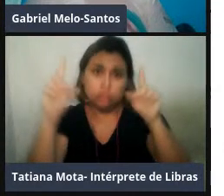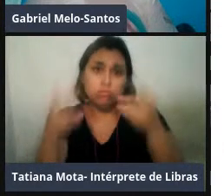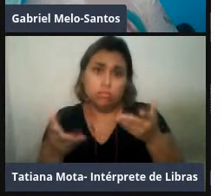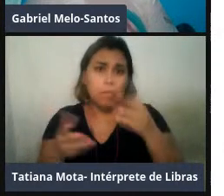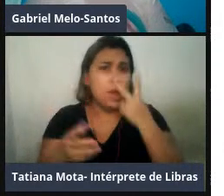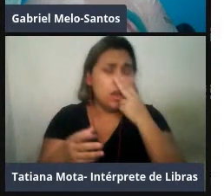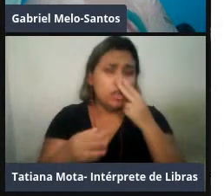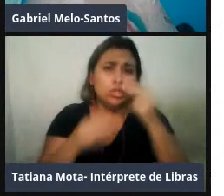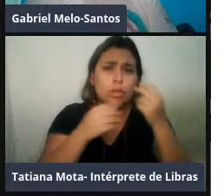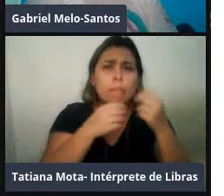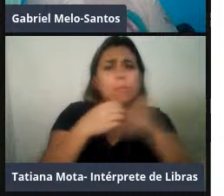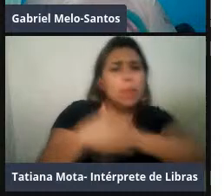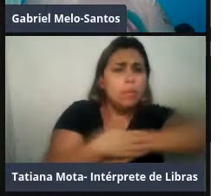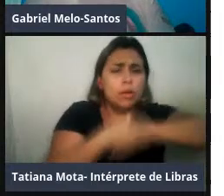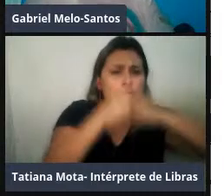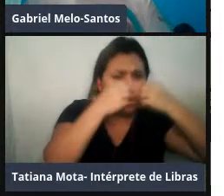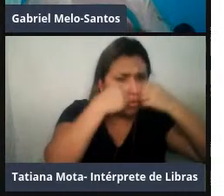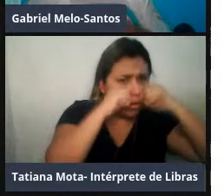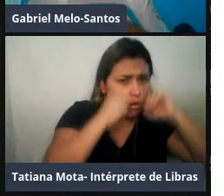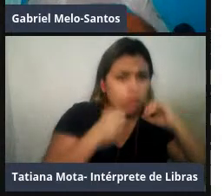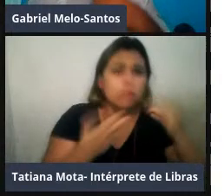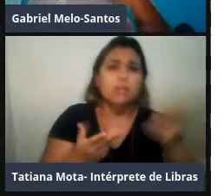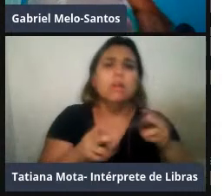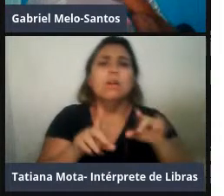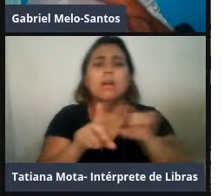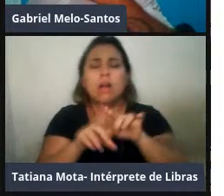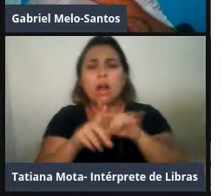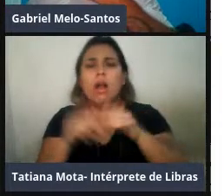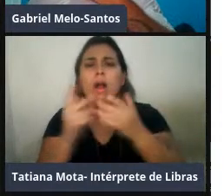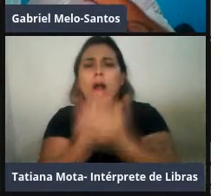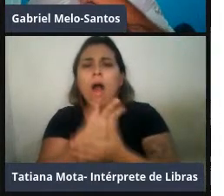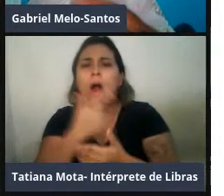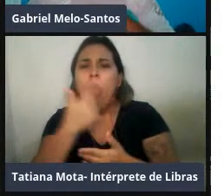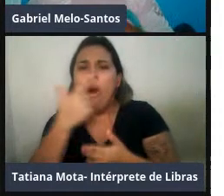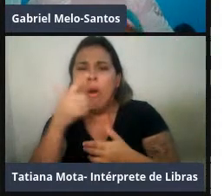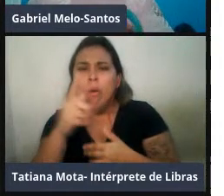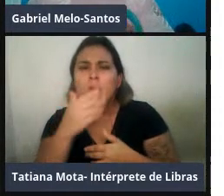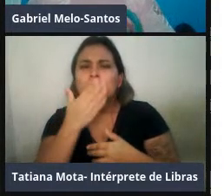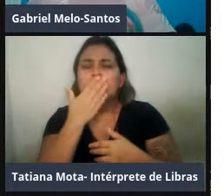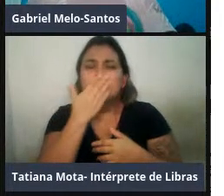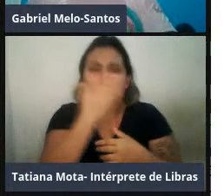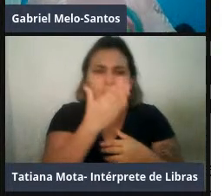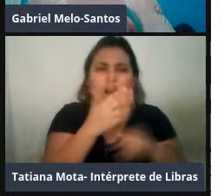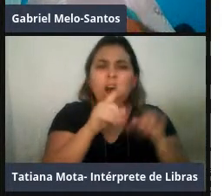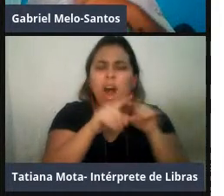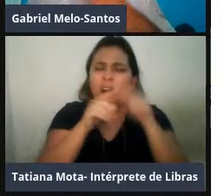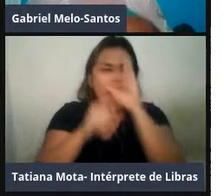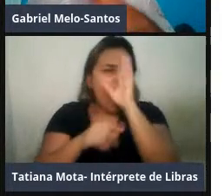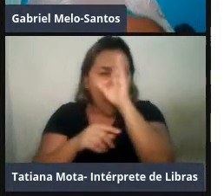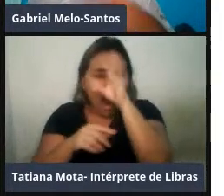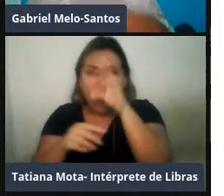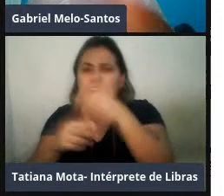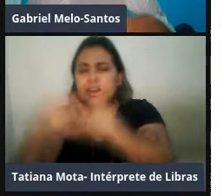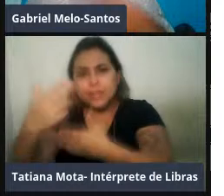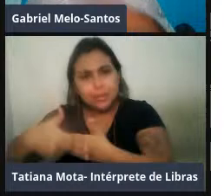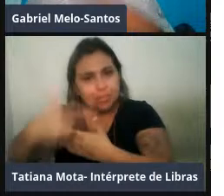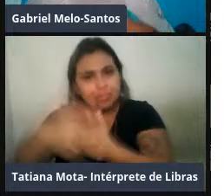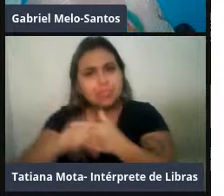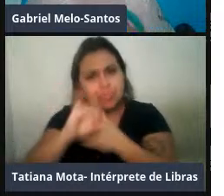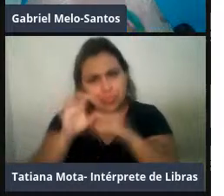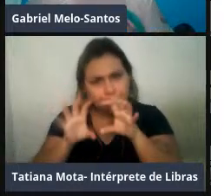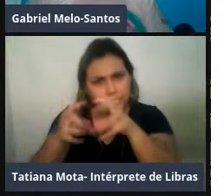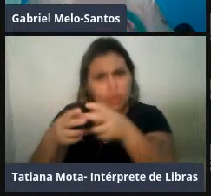e também a taxa de vocalização, a gente sabe que alguns golfinhos, principalmente em situação de cativeiro, normalmente emitem sons